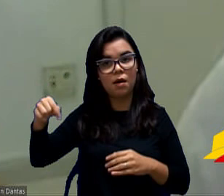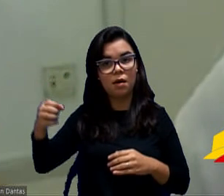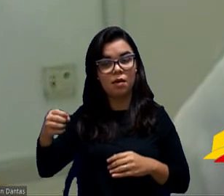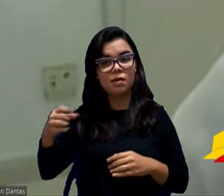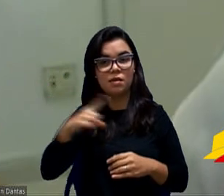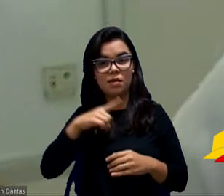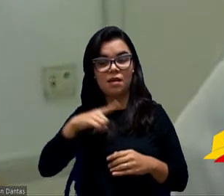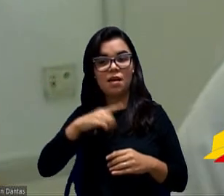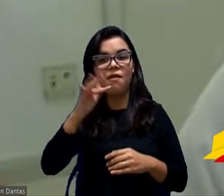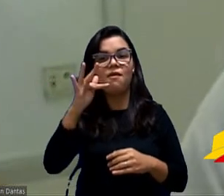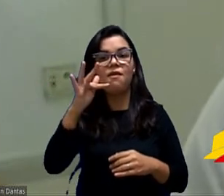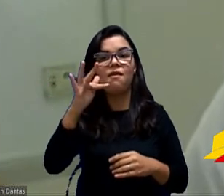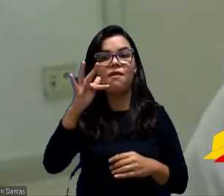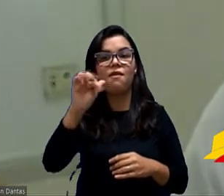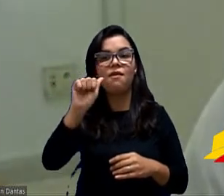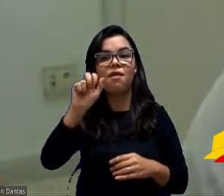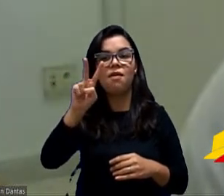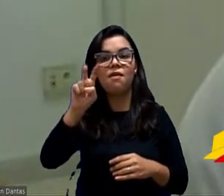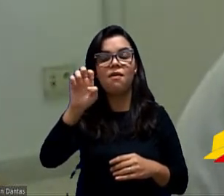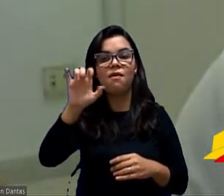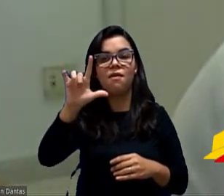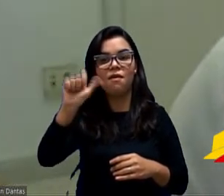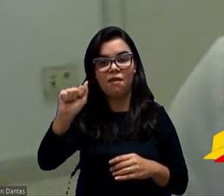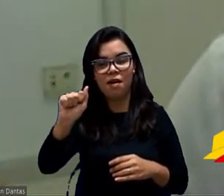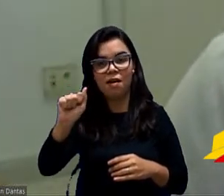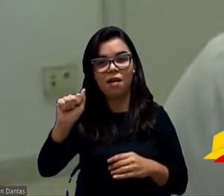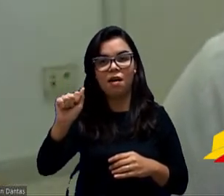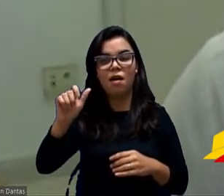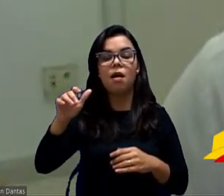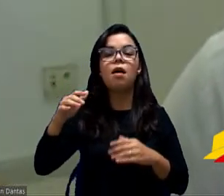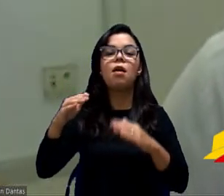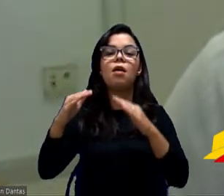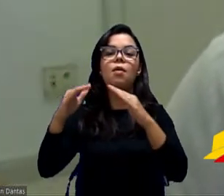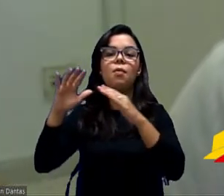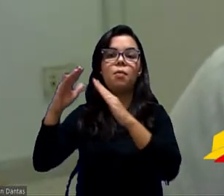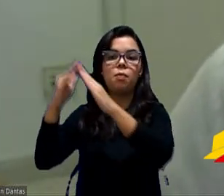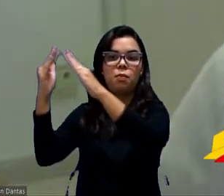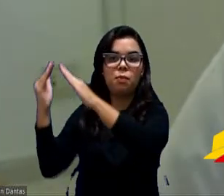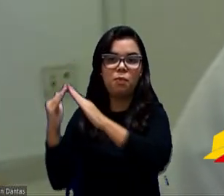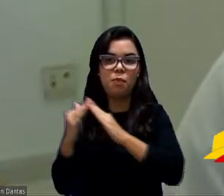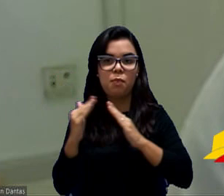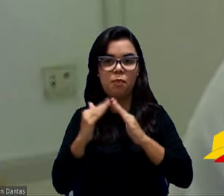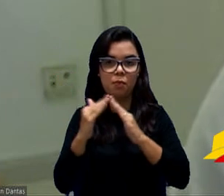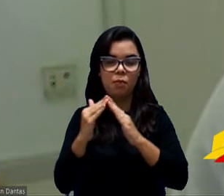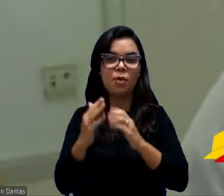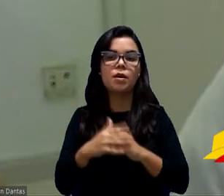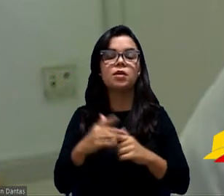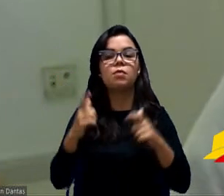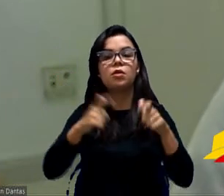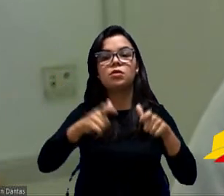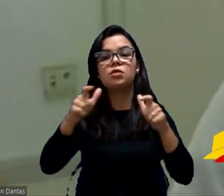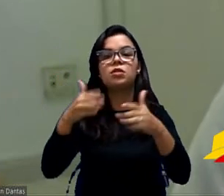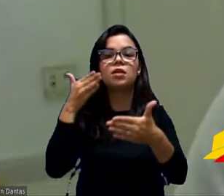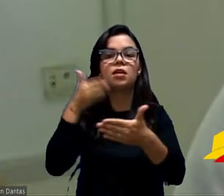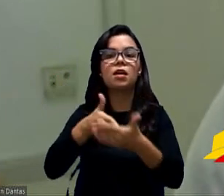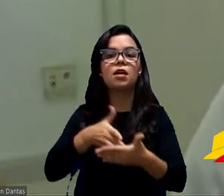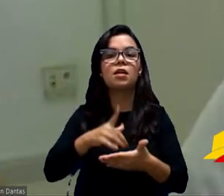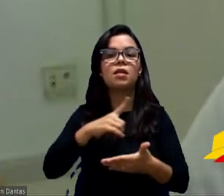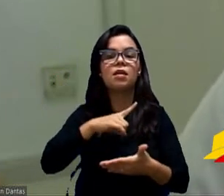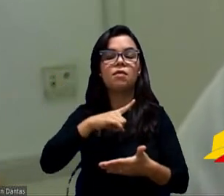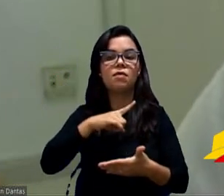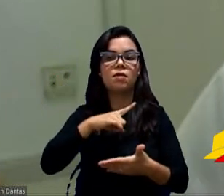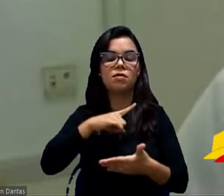porque uma vez que a favela cresceu de tal forma, você pode chegar a tal forma que seja impossível você trabalhar a